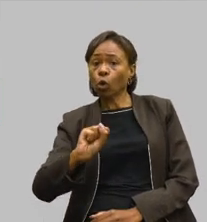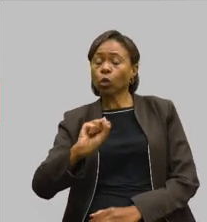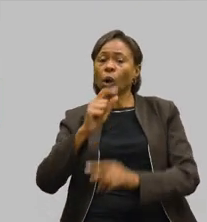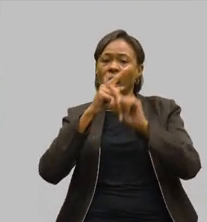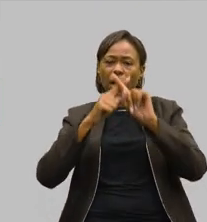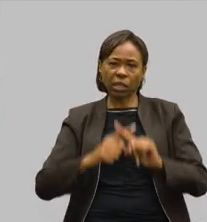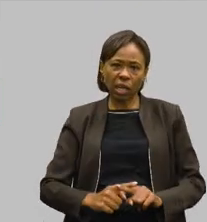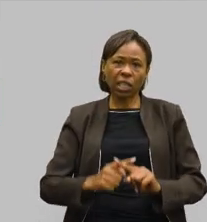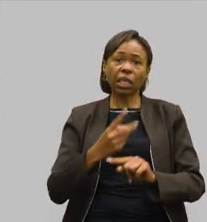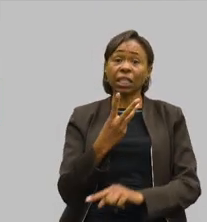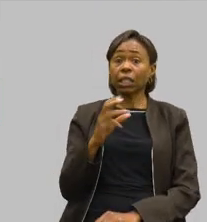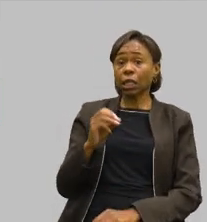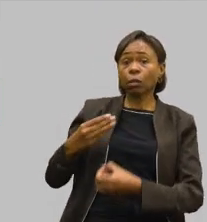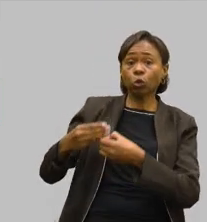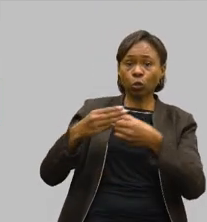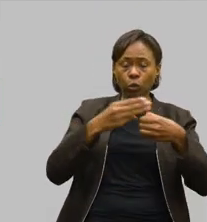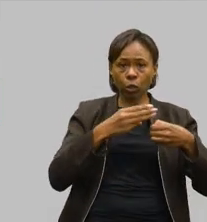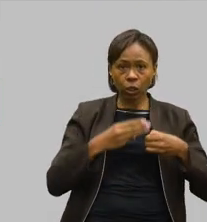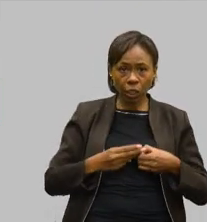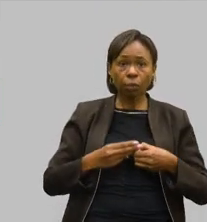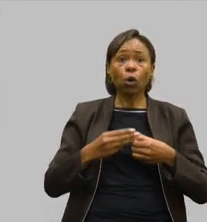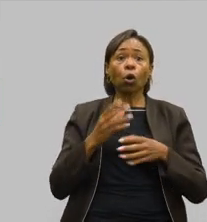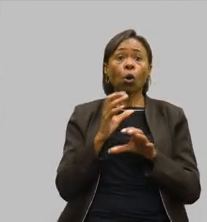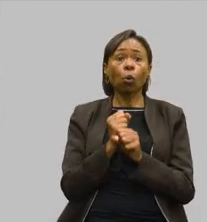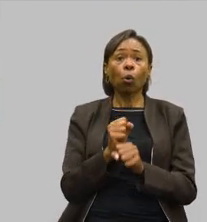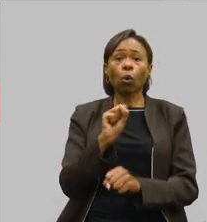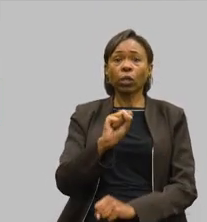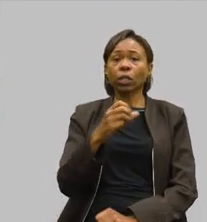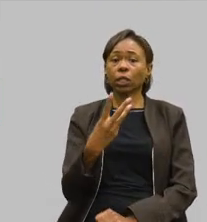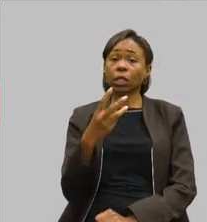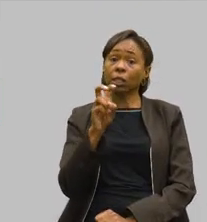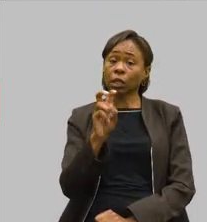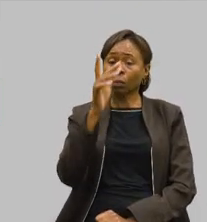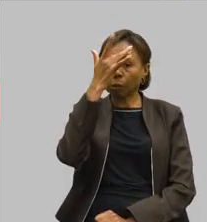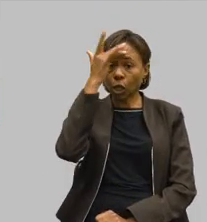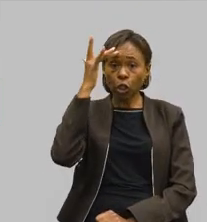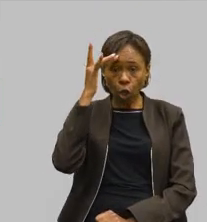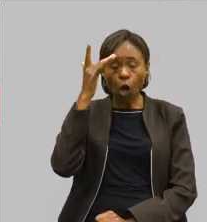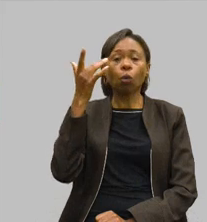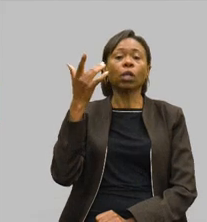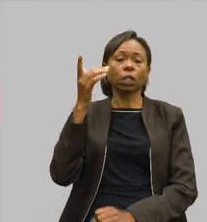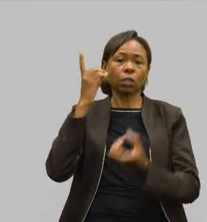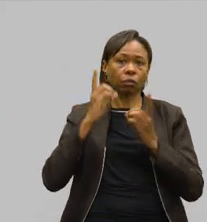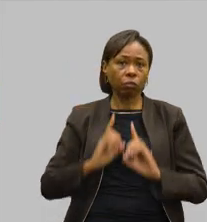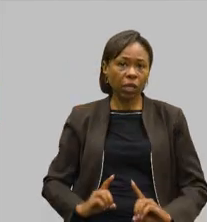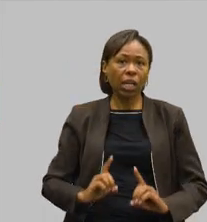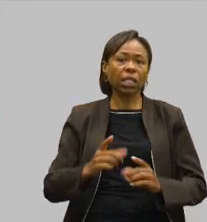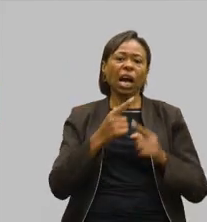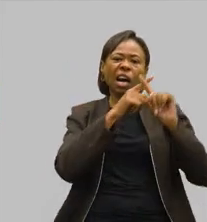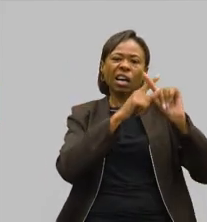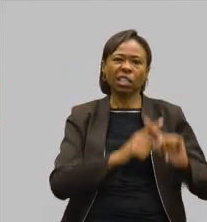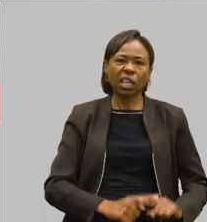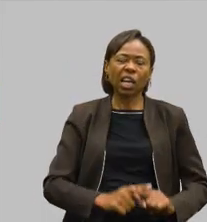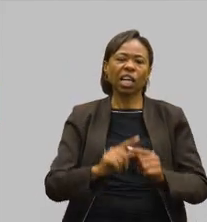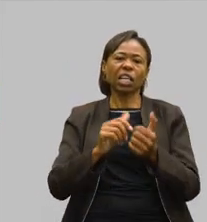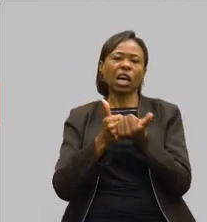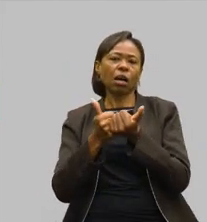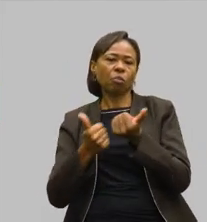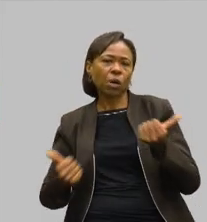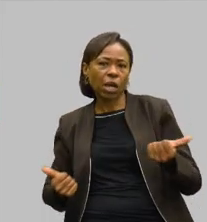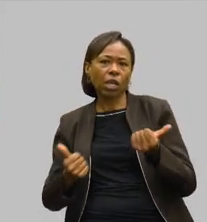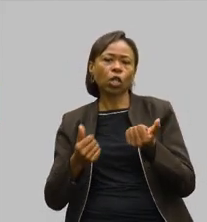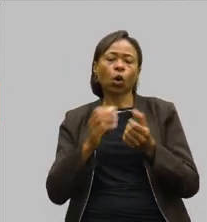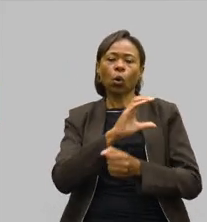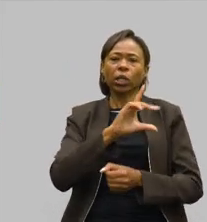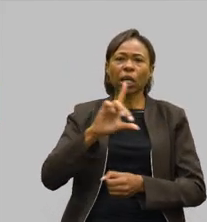em 2023, com 835 pessoas envolvidas, incluindo atletas, equipe técnica, coordenação, árbitros e